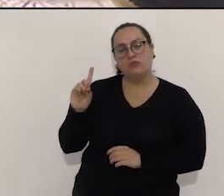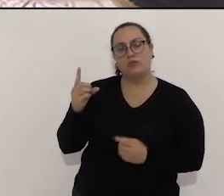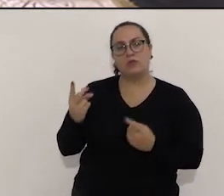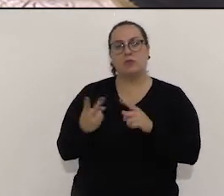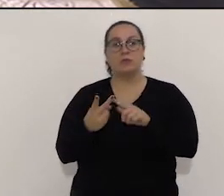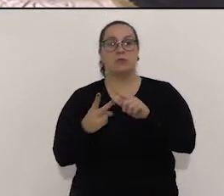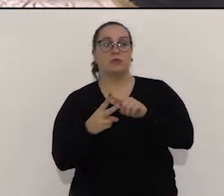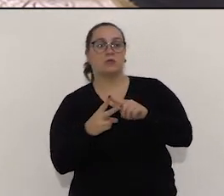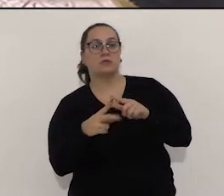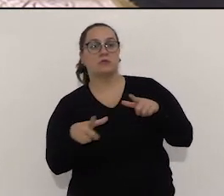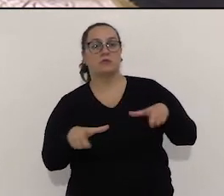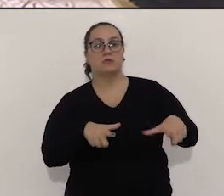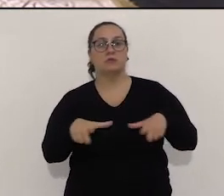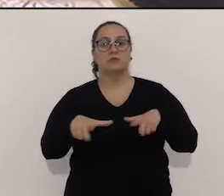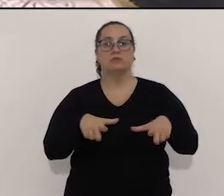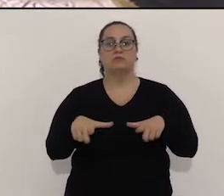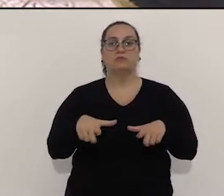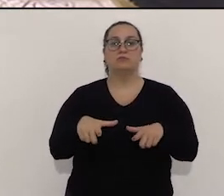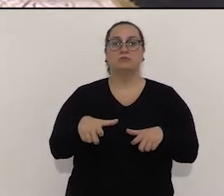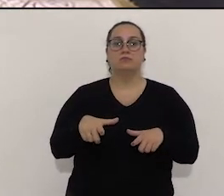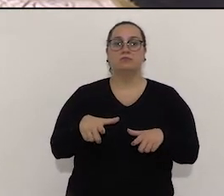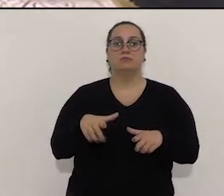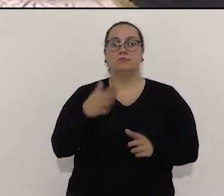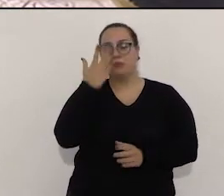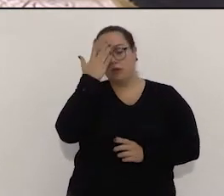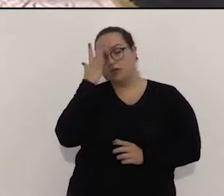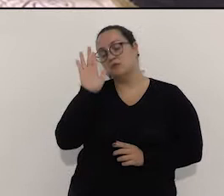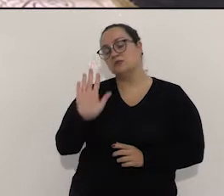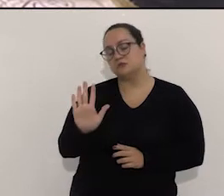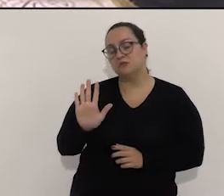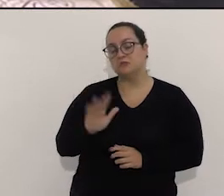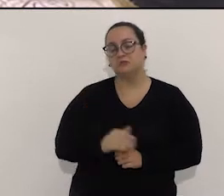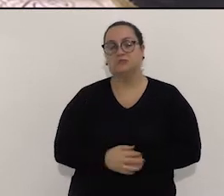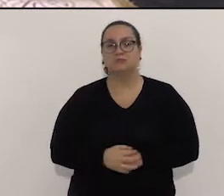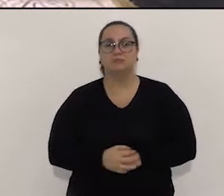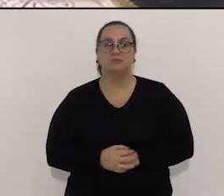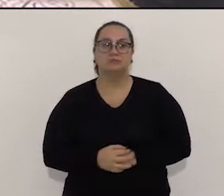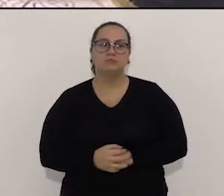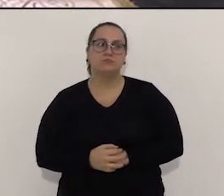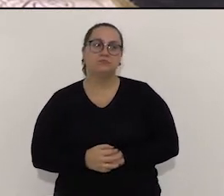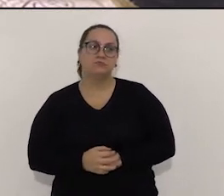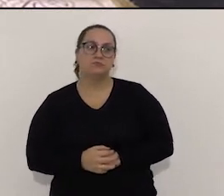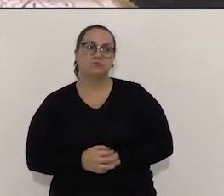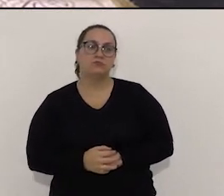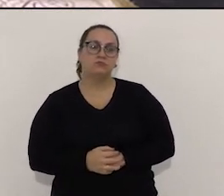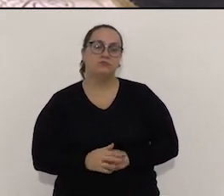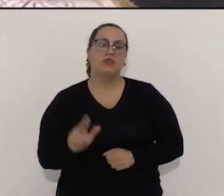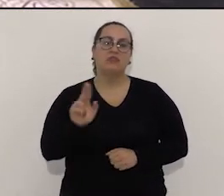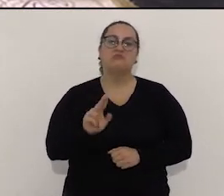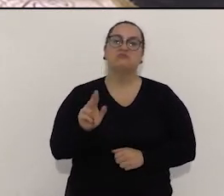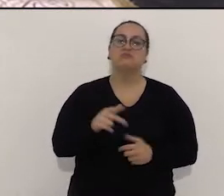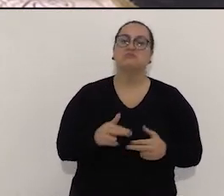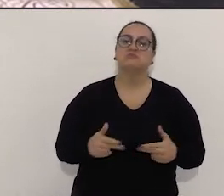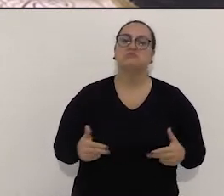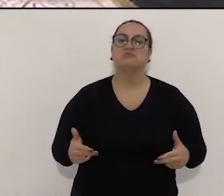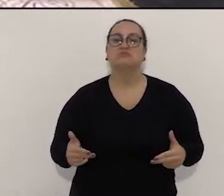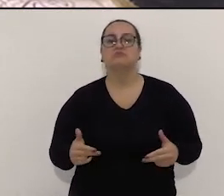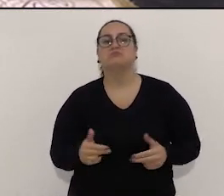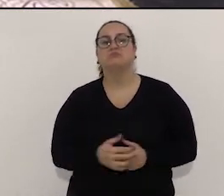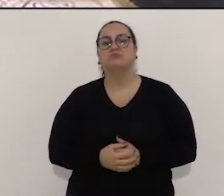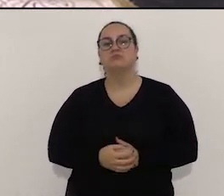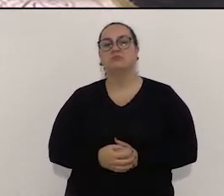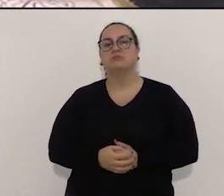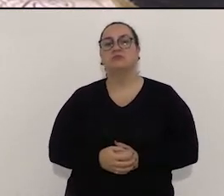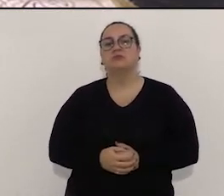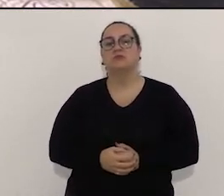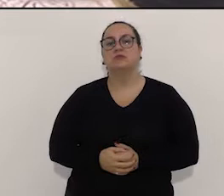ter dois contratos com dois processos licitatórios, eu achei que é, eu não sei se é perder de tempo, otimizar recursos, mas com certeza dá